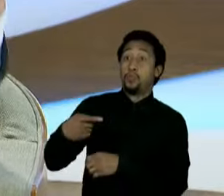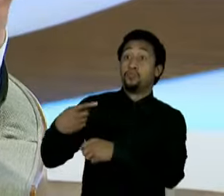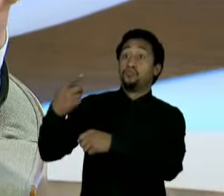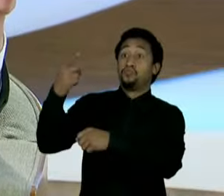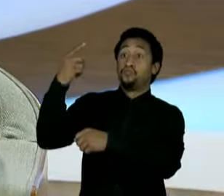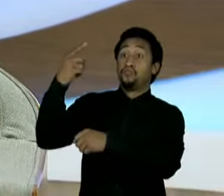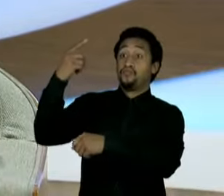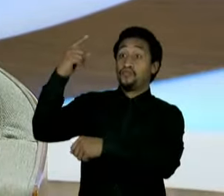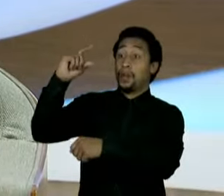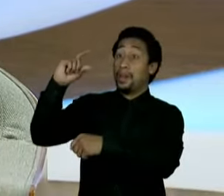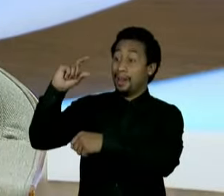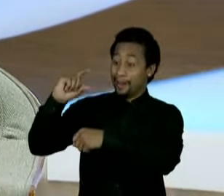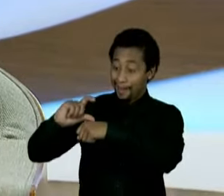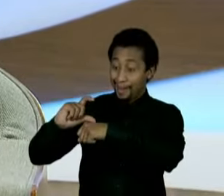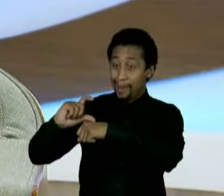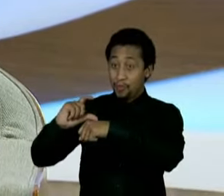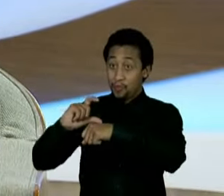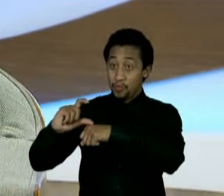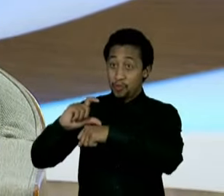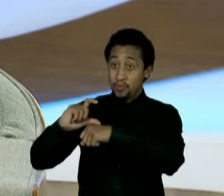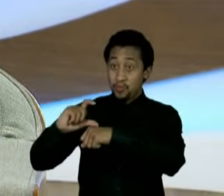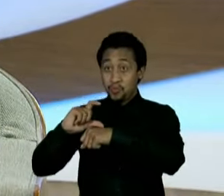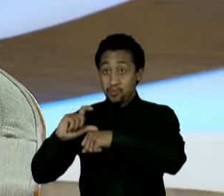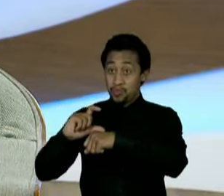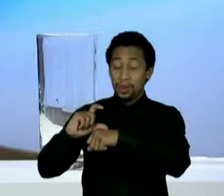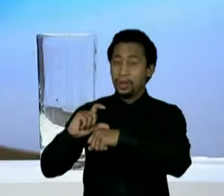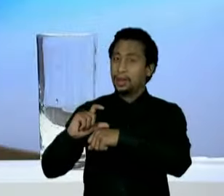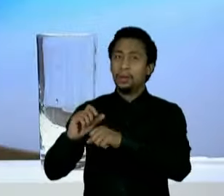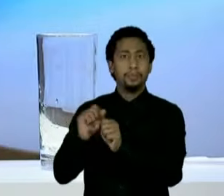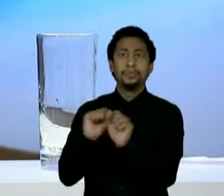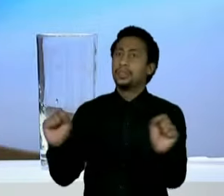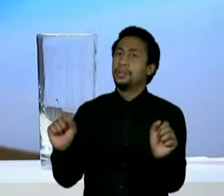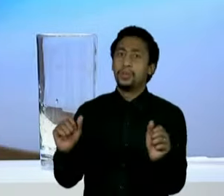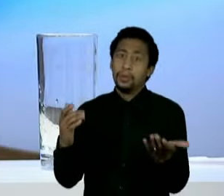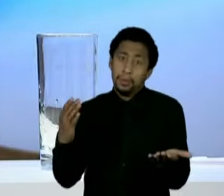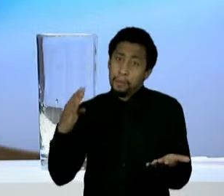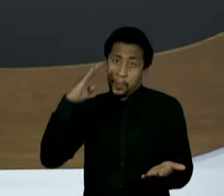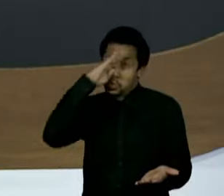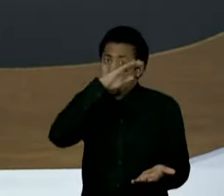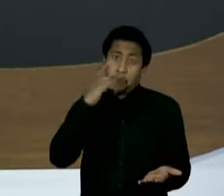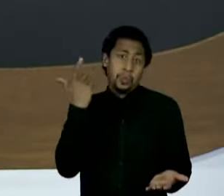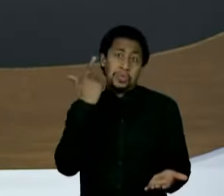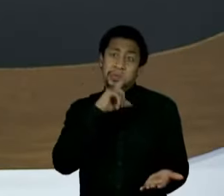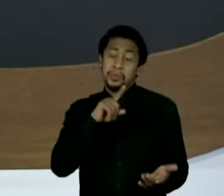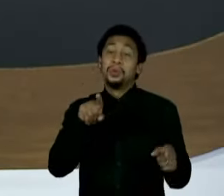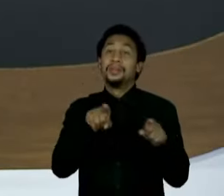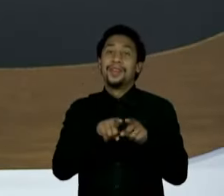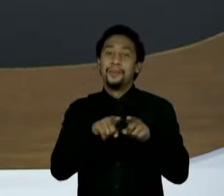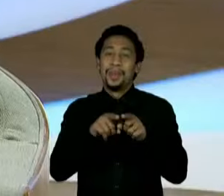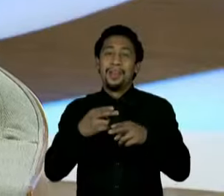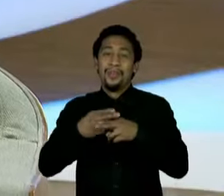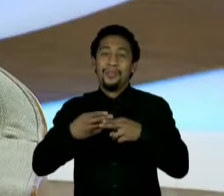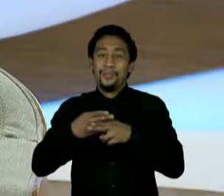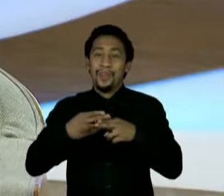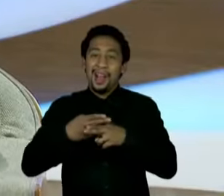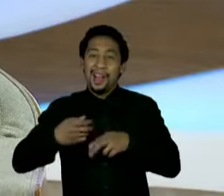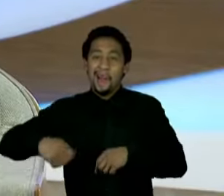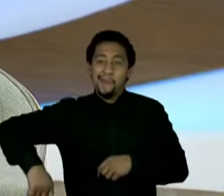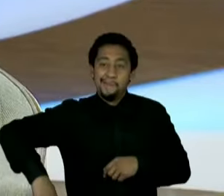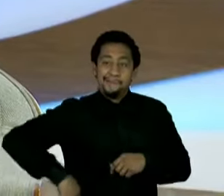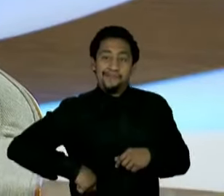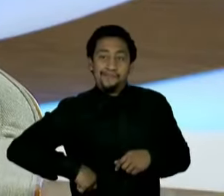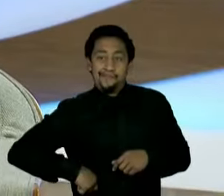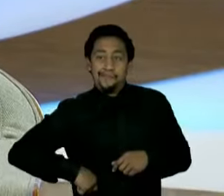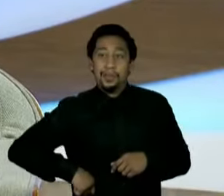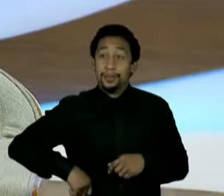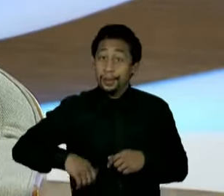momento eleitoral. Houve um impacto de uma fatalidade que foi uma facada. Assim como aconteceu com o Eduardo na campanha, são fatos que